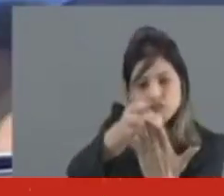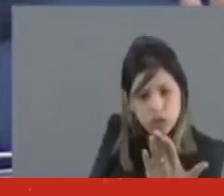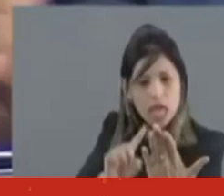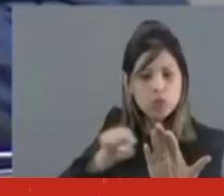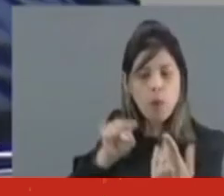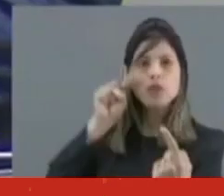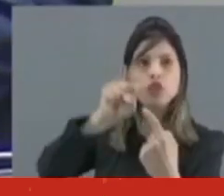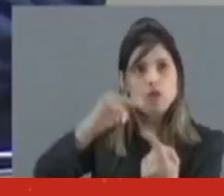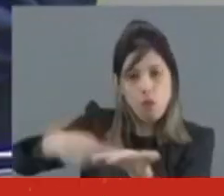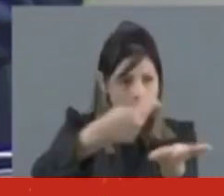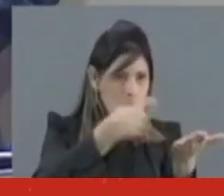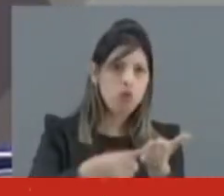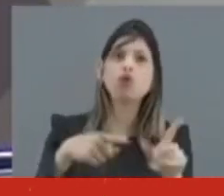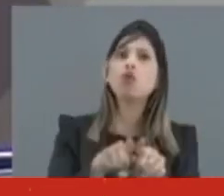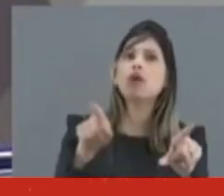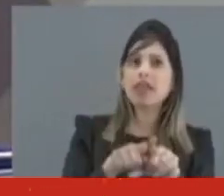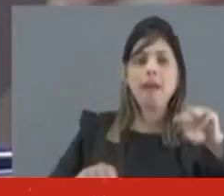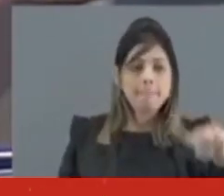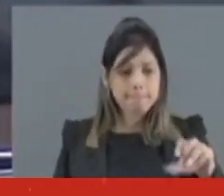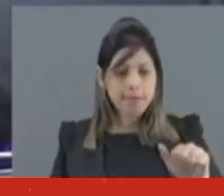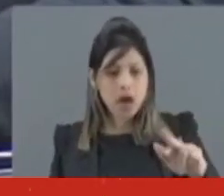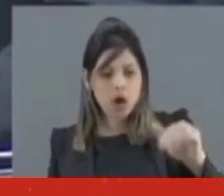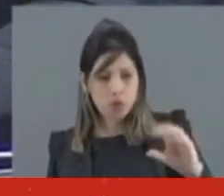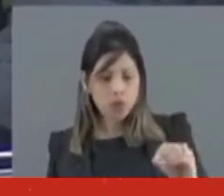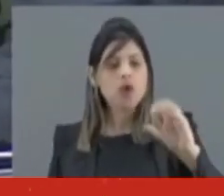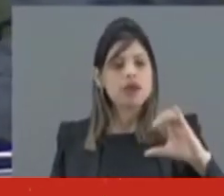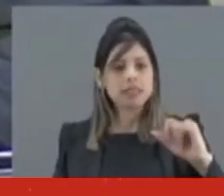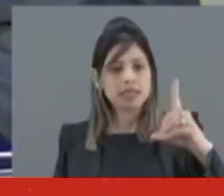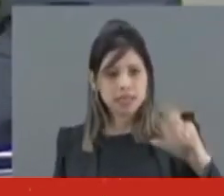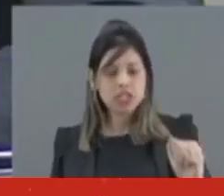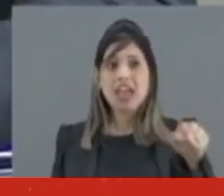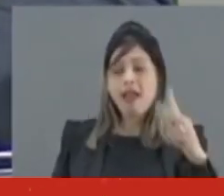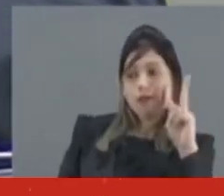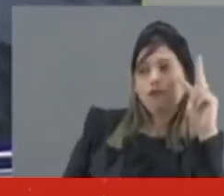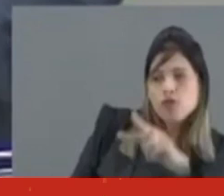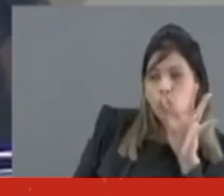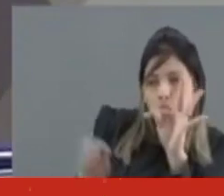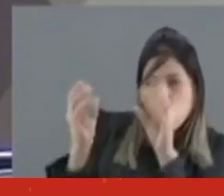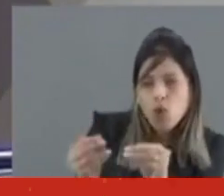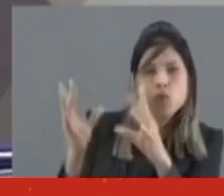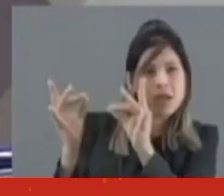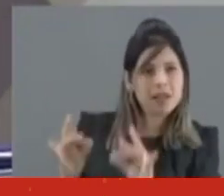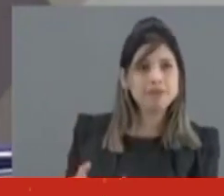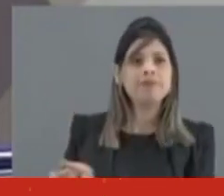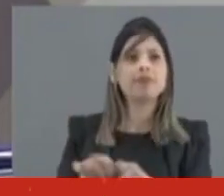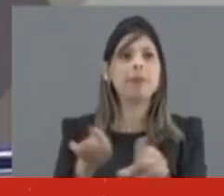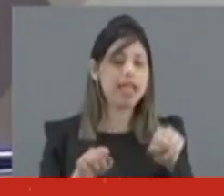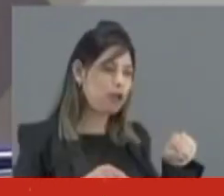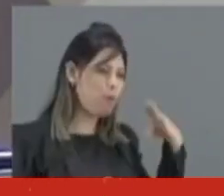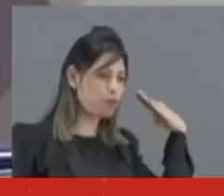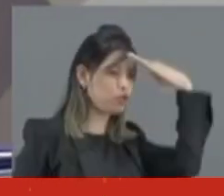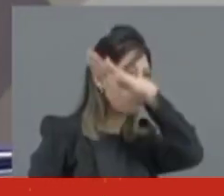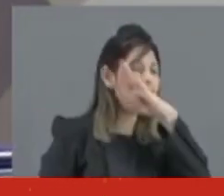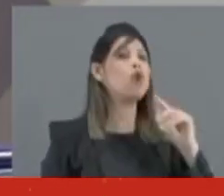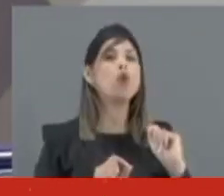obtidos por meio de acordo de colaboração premiada de Mauro César Barbosa Cid. Os fatos aqui relatados demonstram exaustivamente que Jair Messias Bolsonaro,